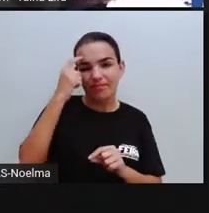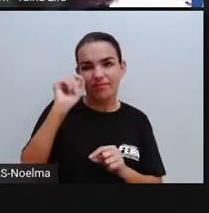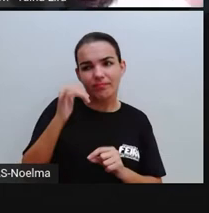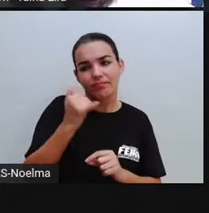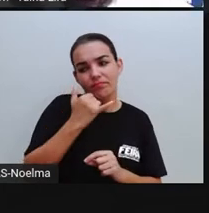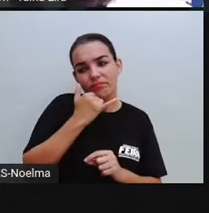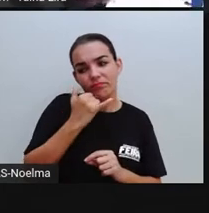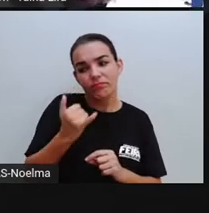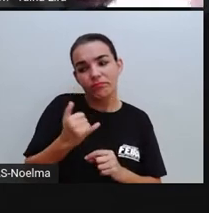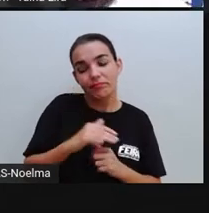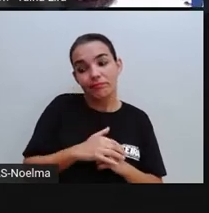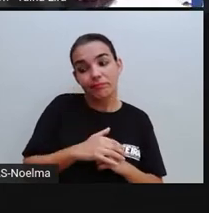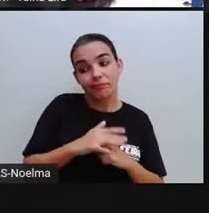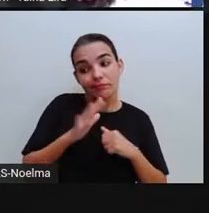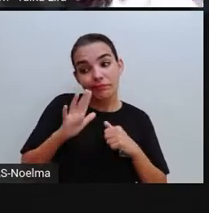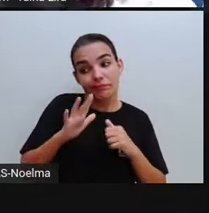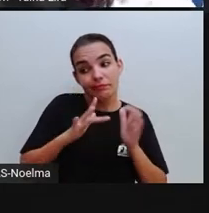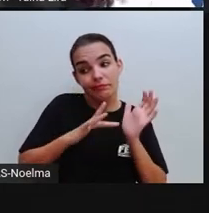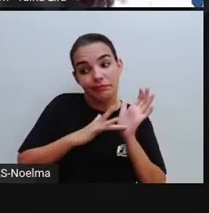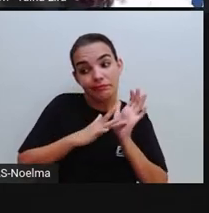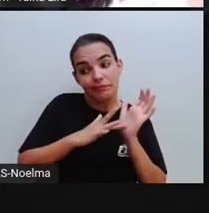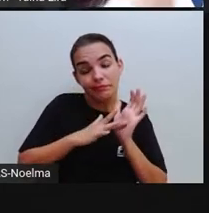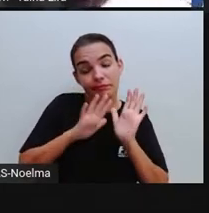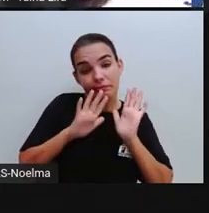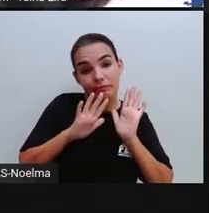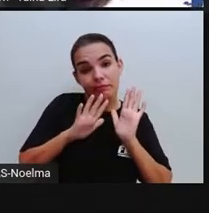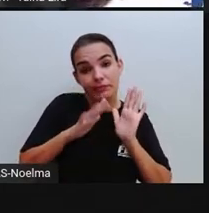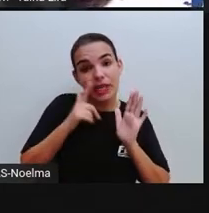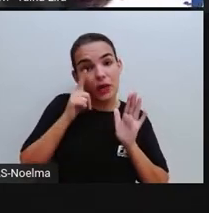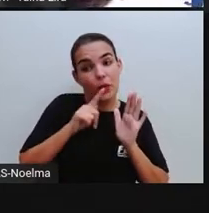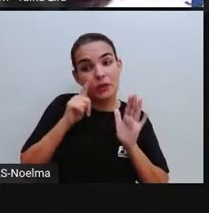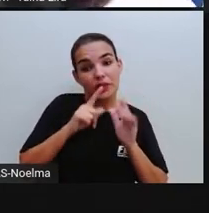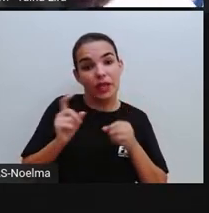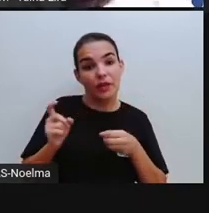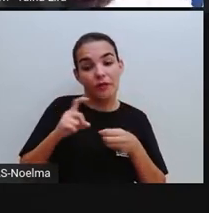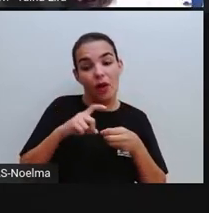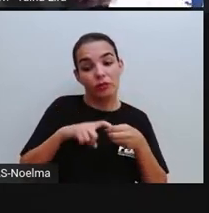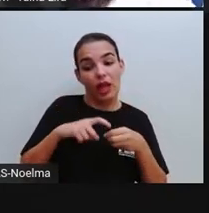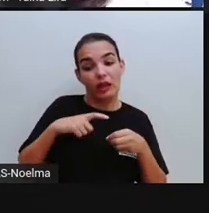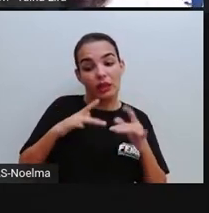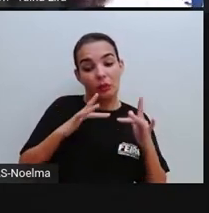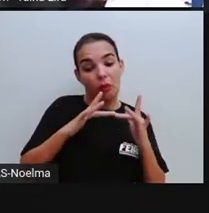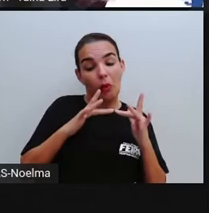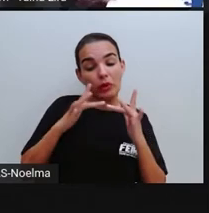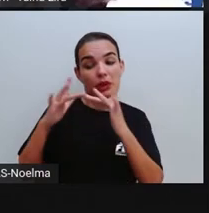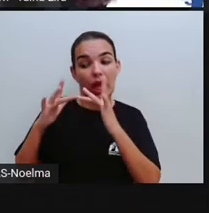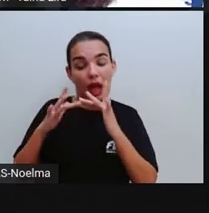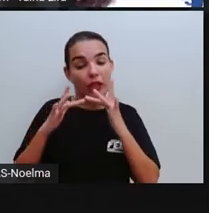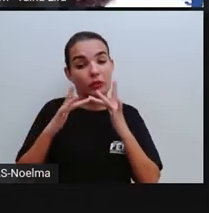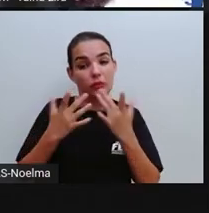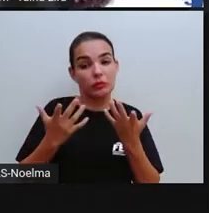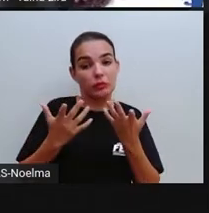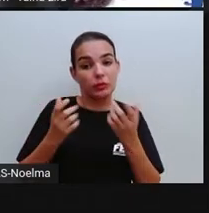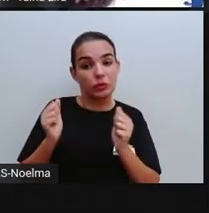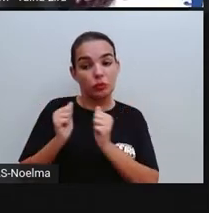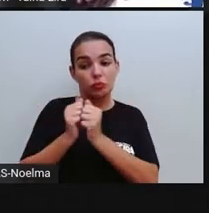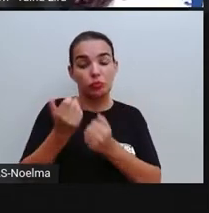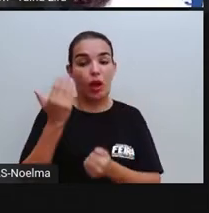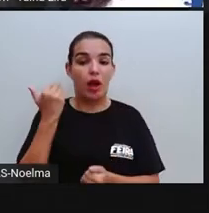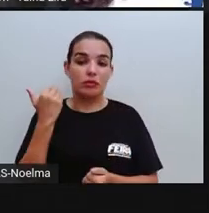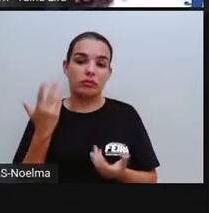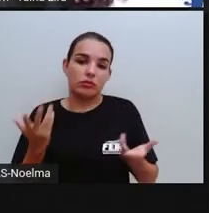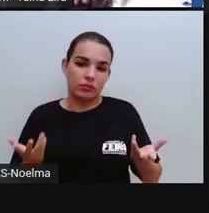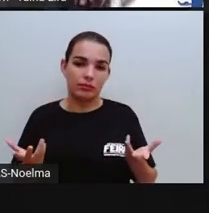a pessoa muitas vezes não consegue voltar a ter mais uma relação com a gente como tinha antes.